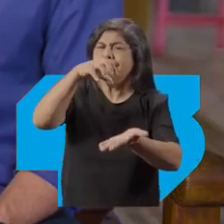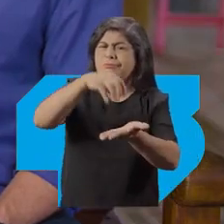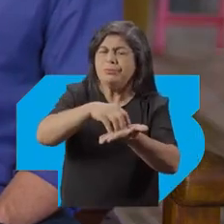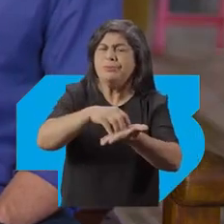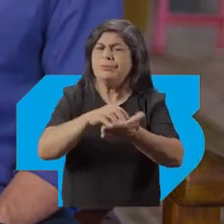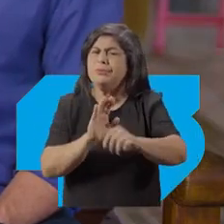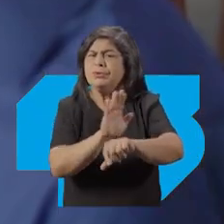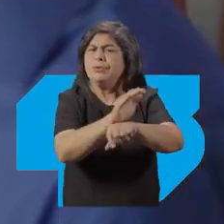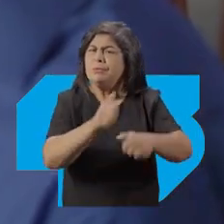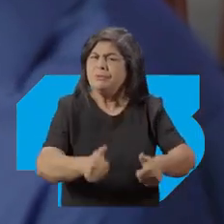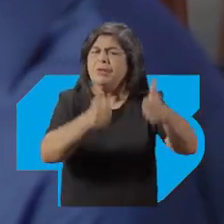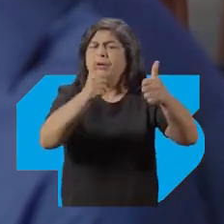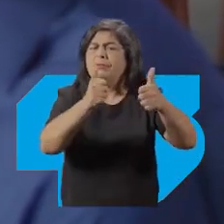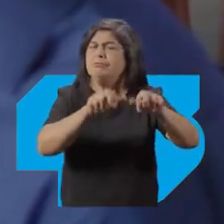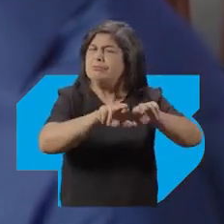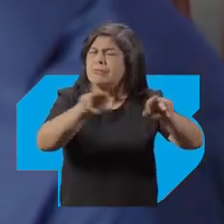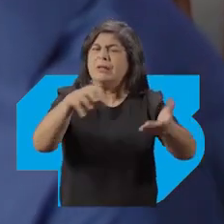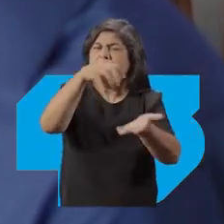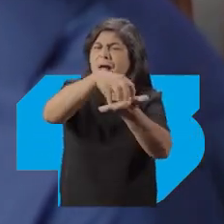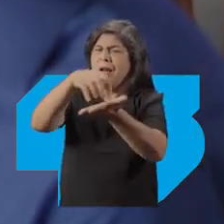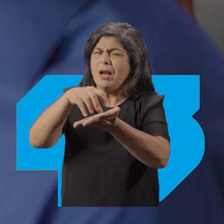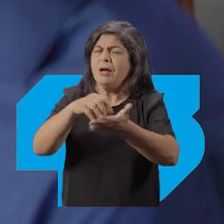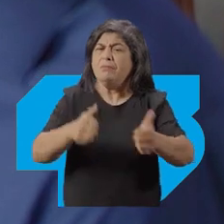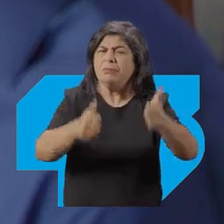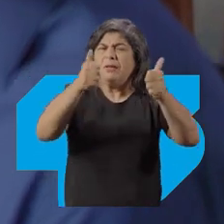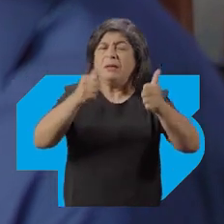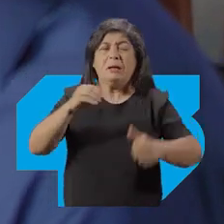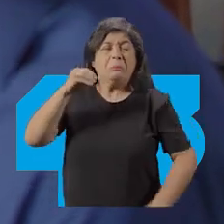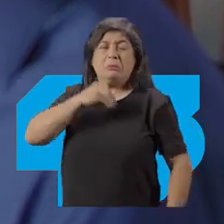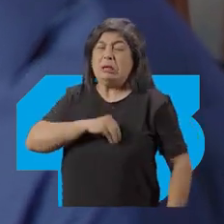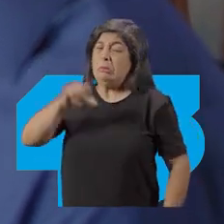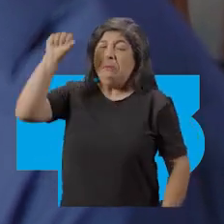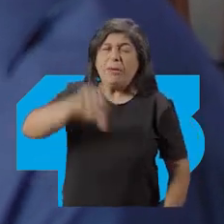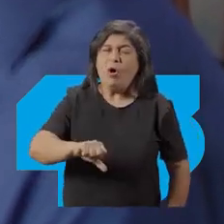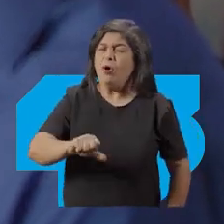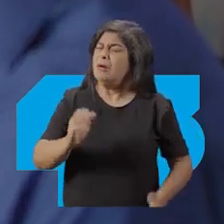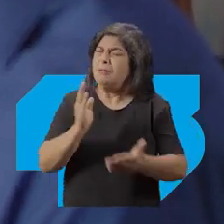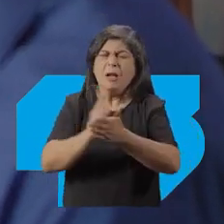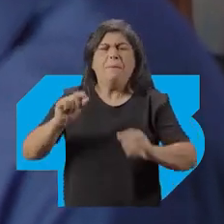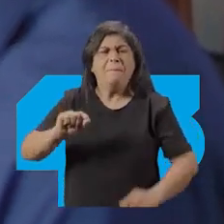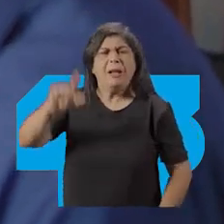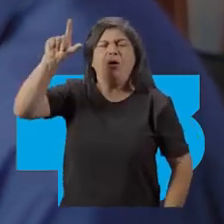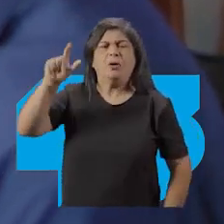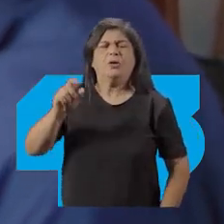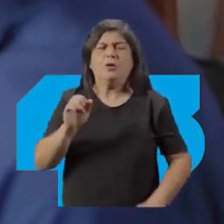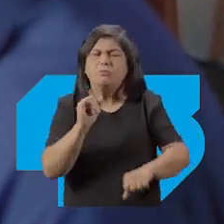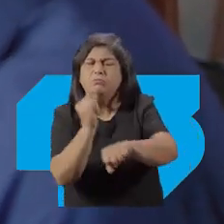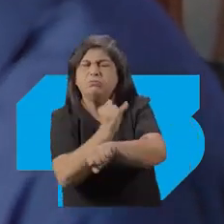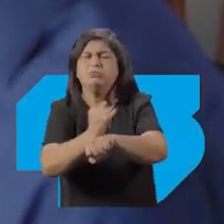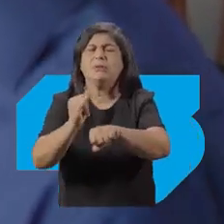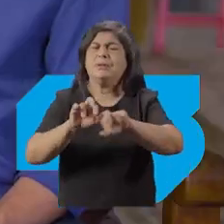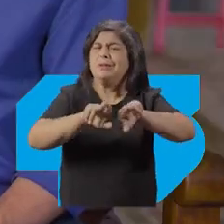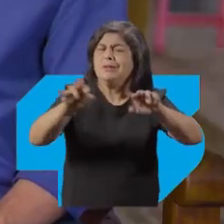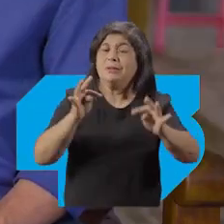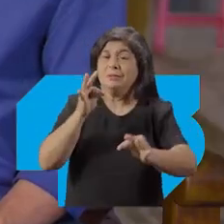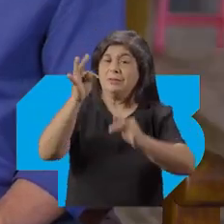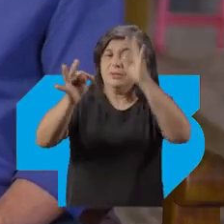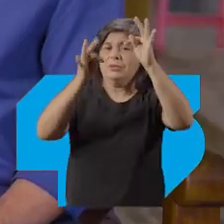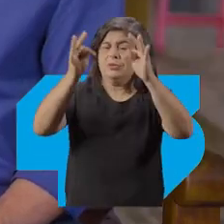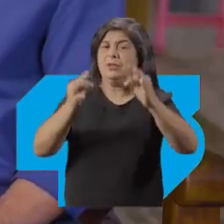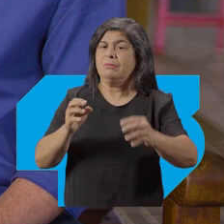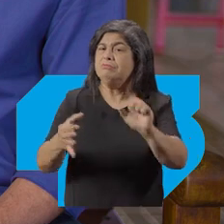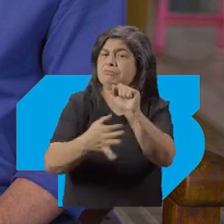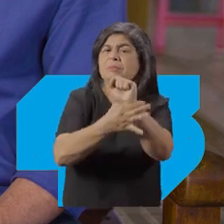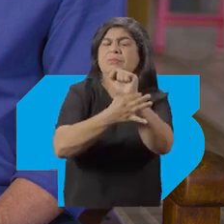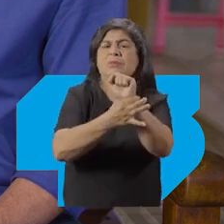problema De um efetivo Vamos valorizar a carreira Deixar de pagar o pior salário do país Vamos investir em inteligência, em tecnologia Para fazer